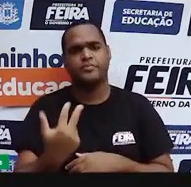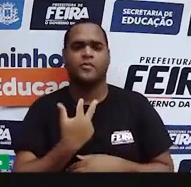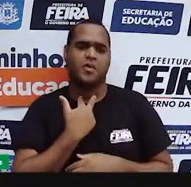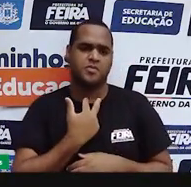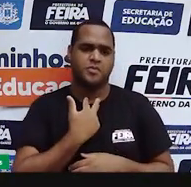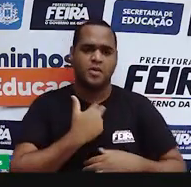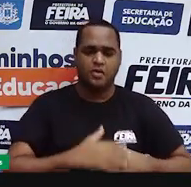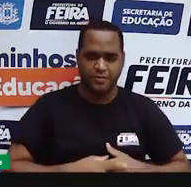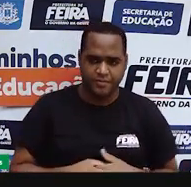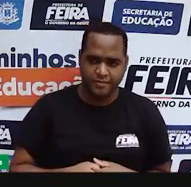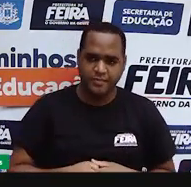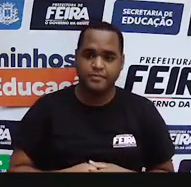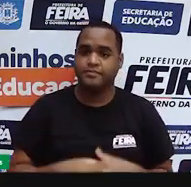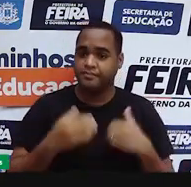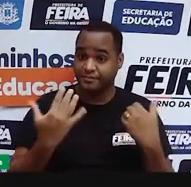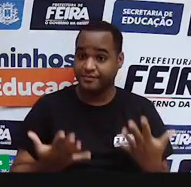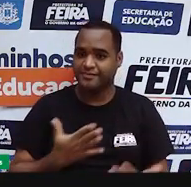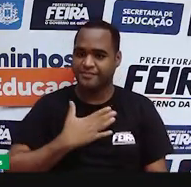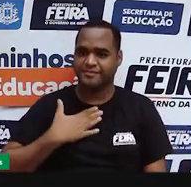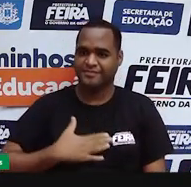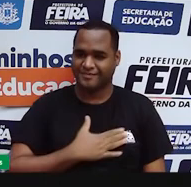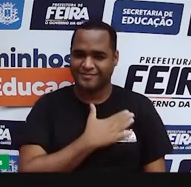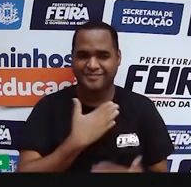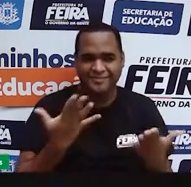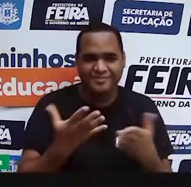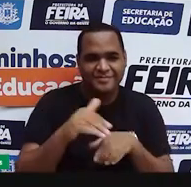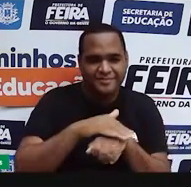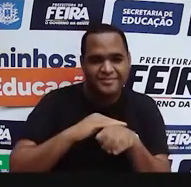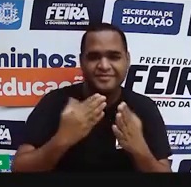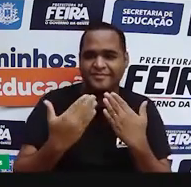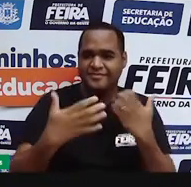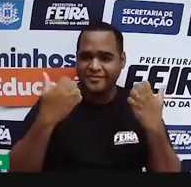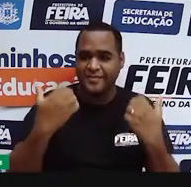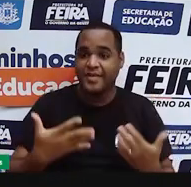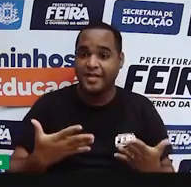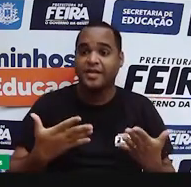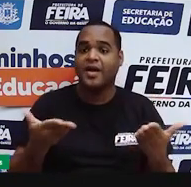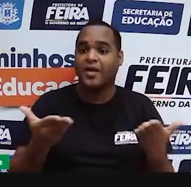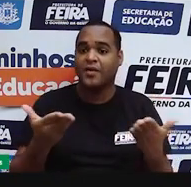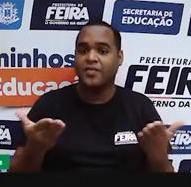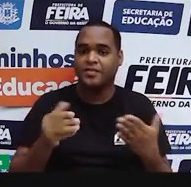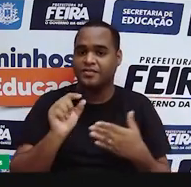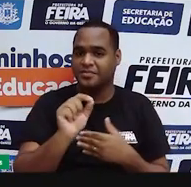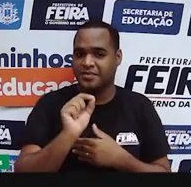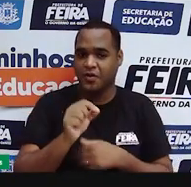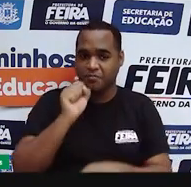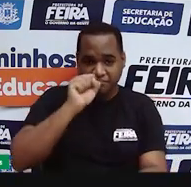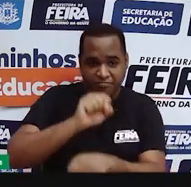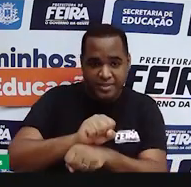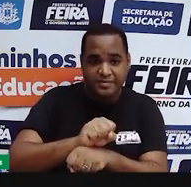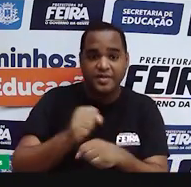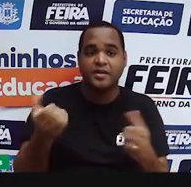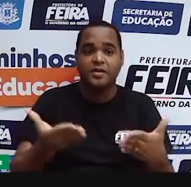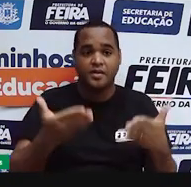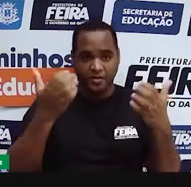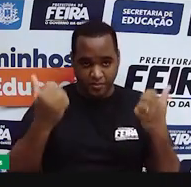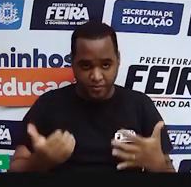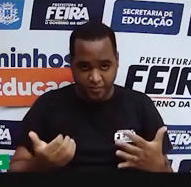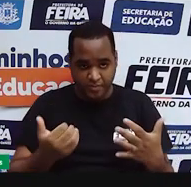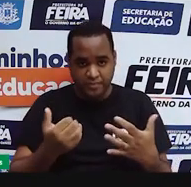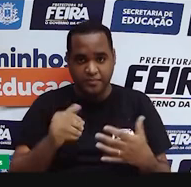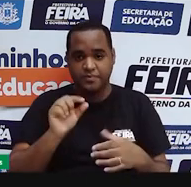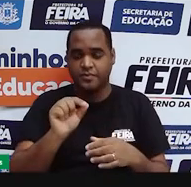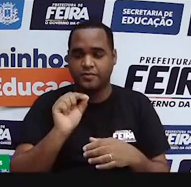E aí, pessoal, vocês gostaram do que a gente conversou hoje? Eu espero que sim. Por hoje a gente vai parar por aqui. Vocês vão continuar com os